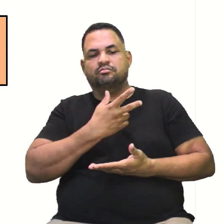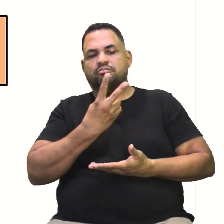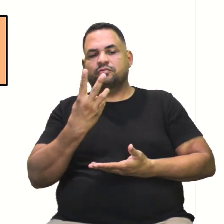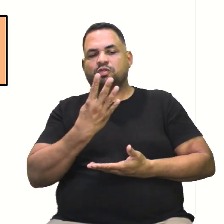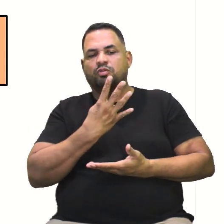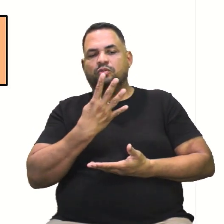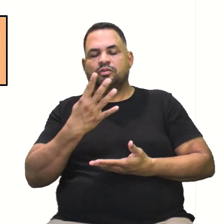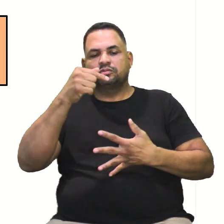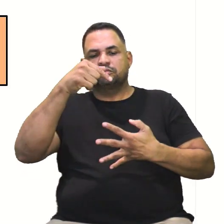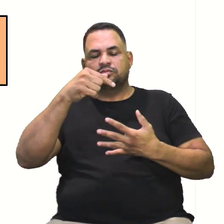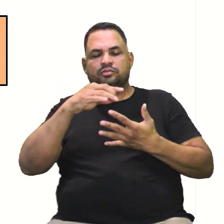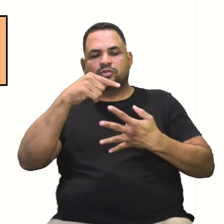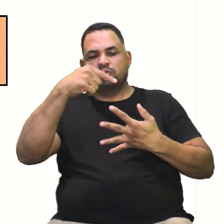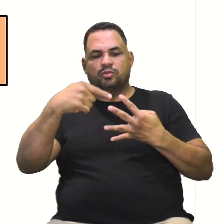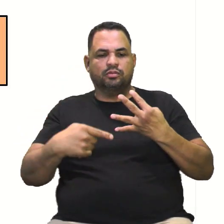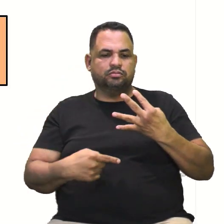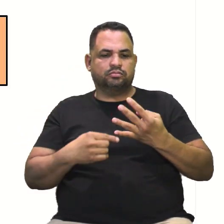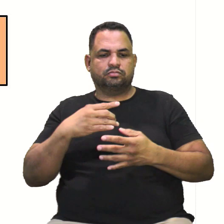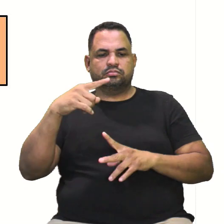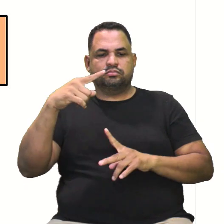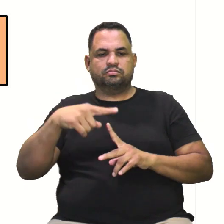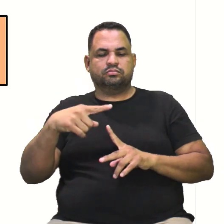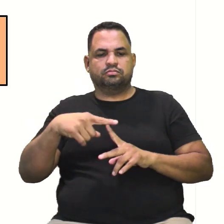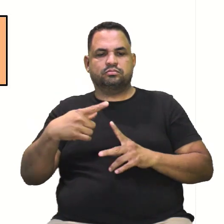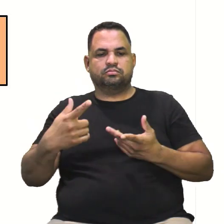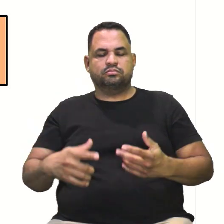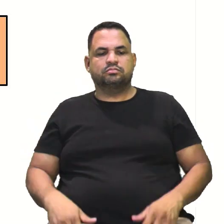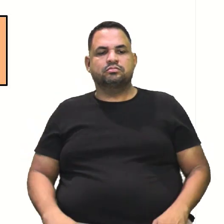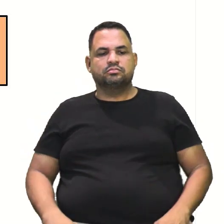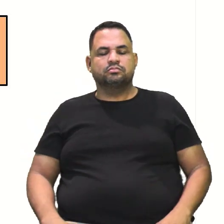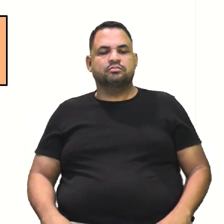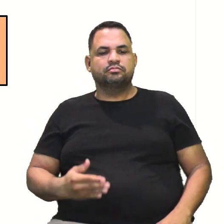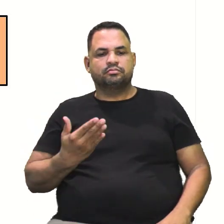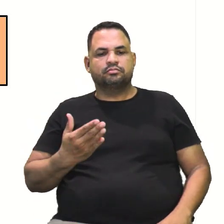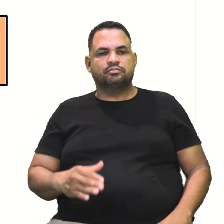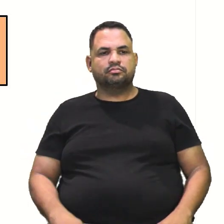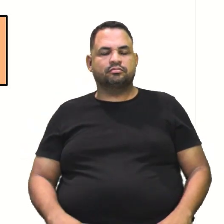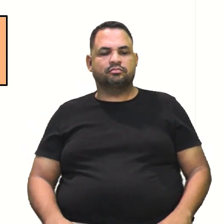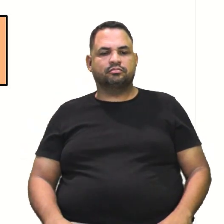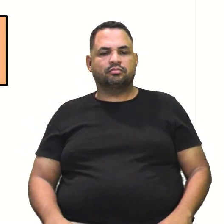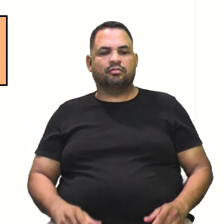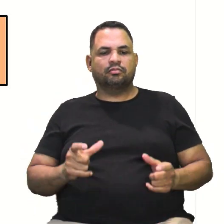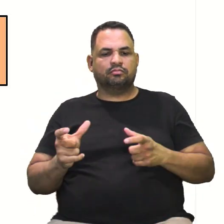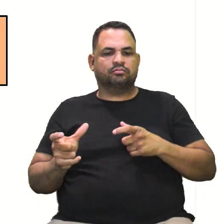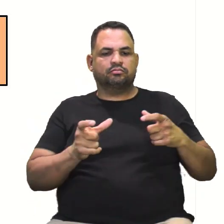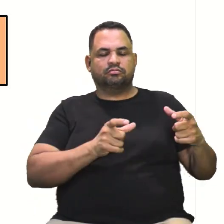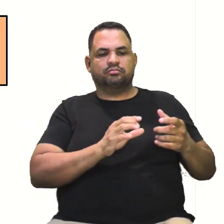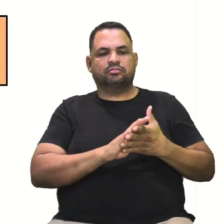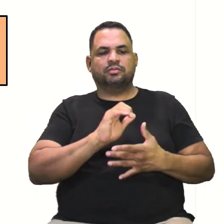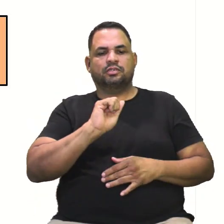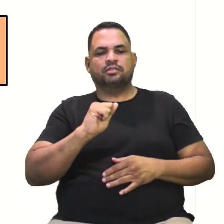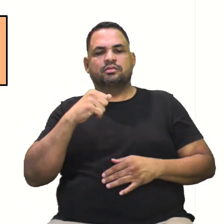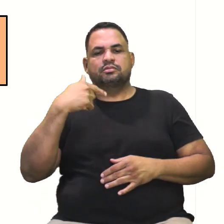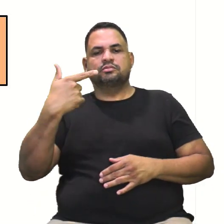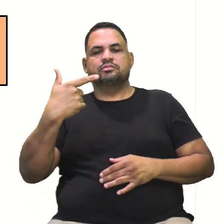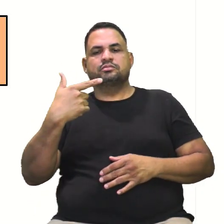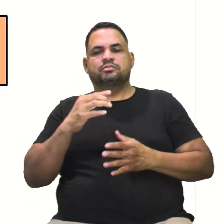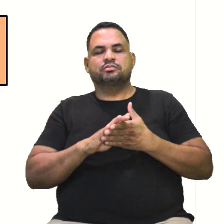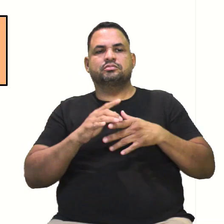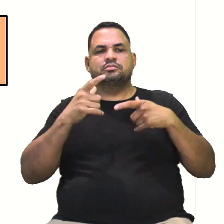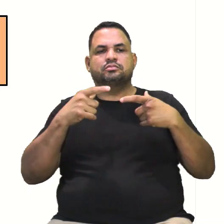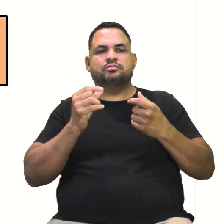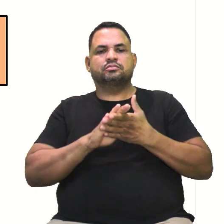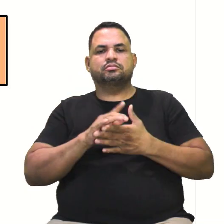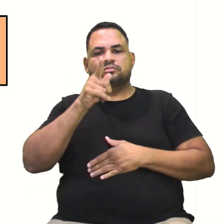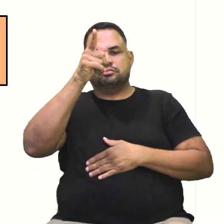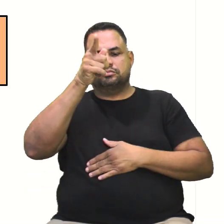São quatro tipos. Onde esse y menos y0 vem para essa posição aqui sobre o A². Onde